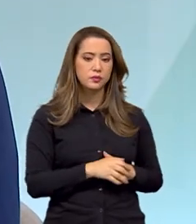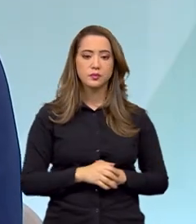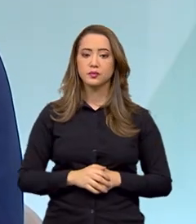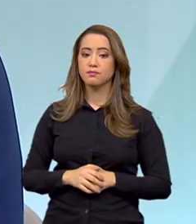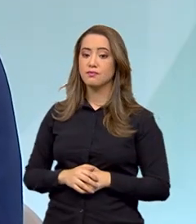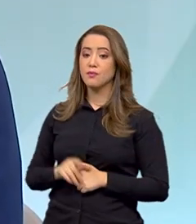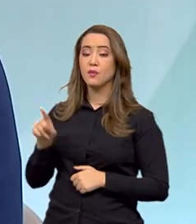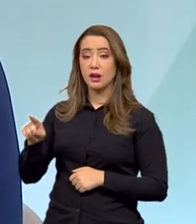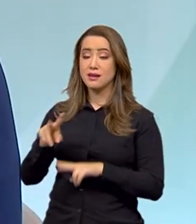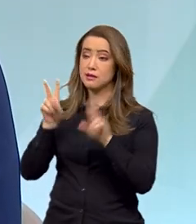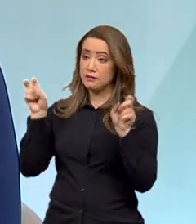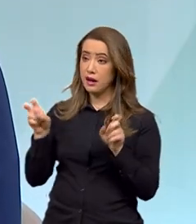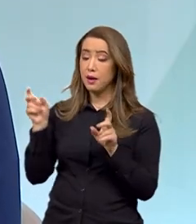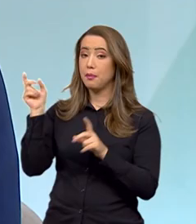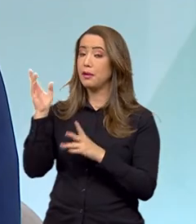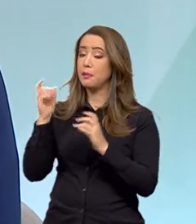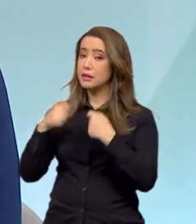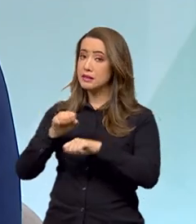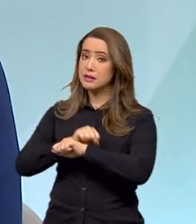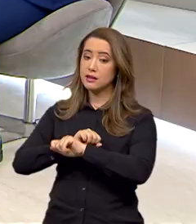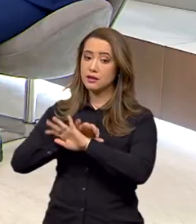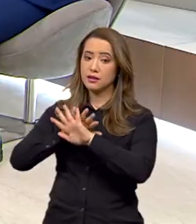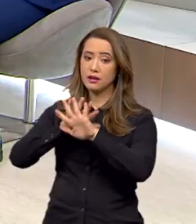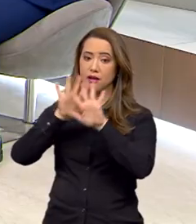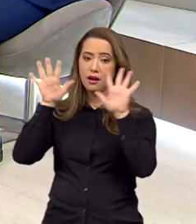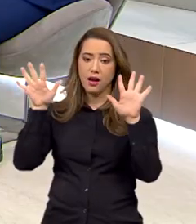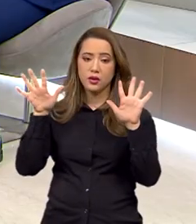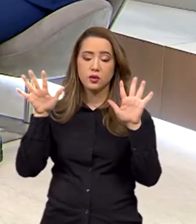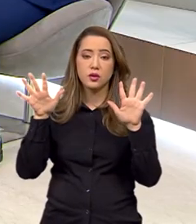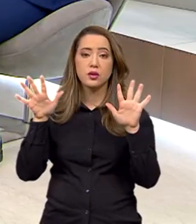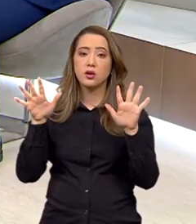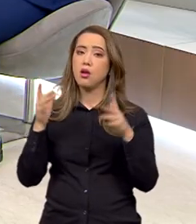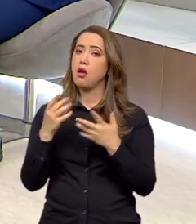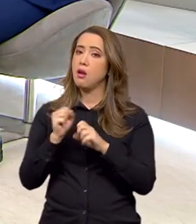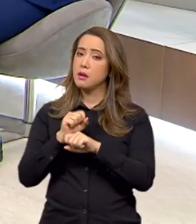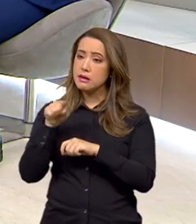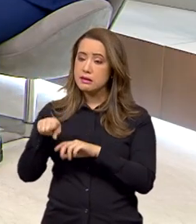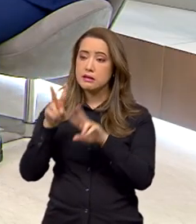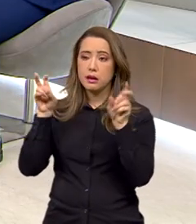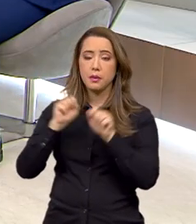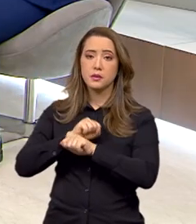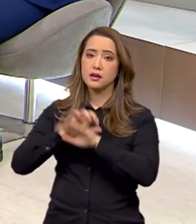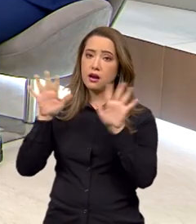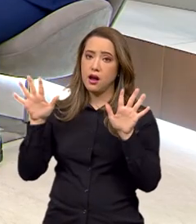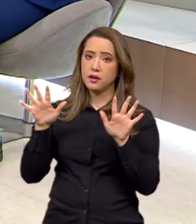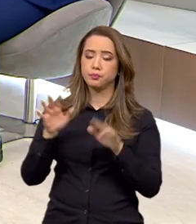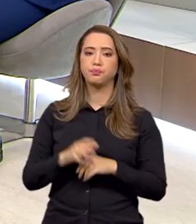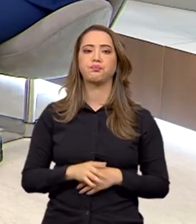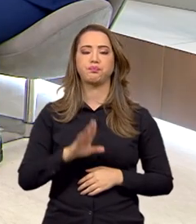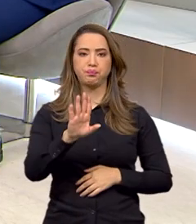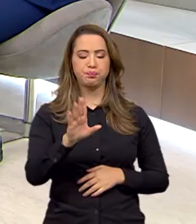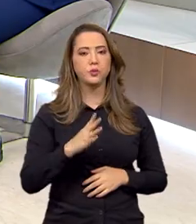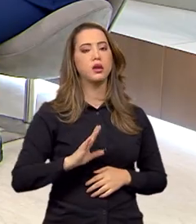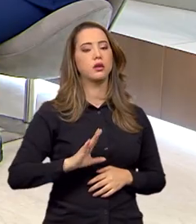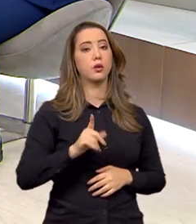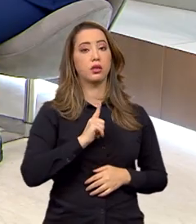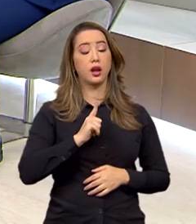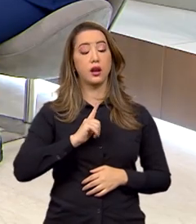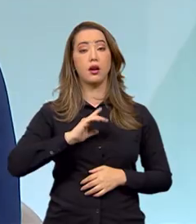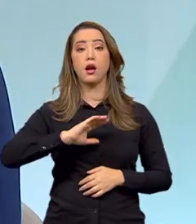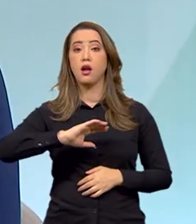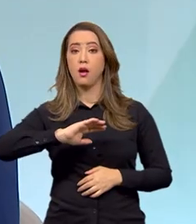tema também interessante que a gente precisa esclarecer. Complexo. Tem muito complexo, tem muita confusão, né? A pedofilia é um distúrbio